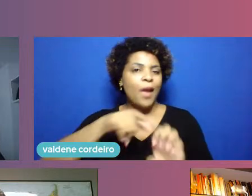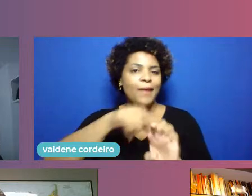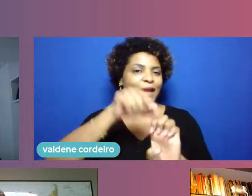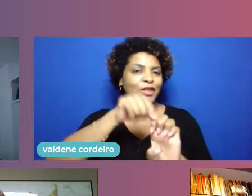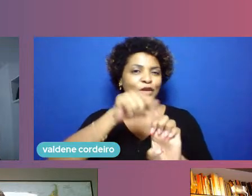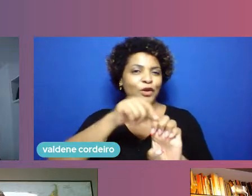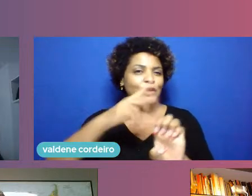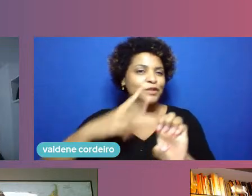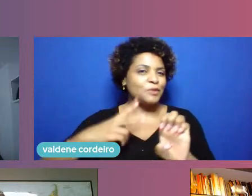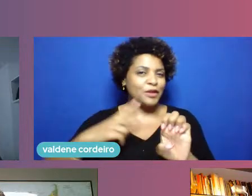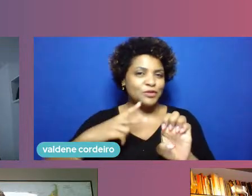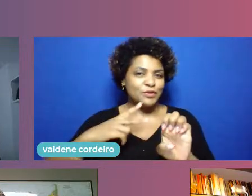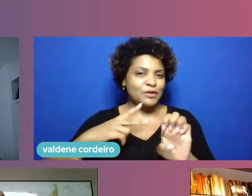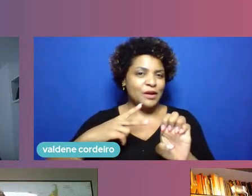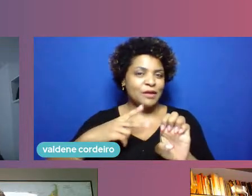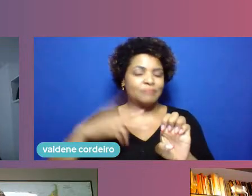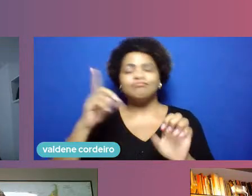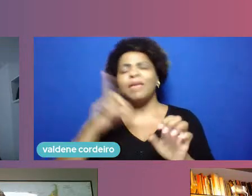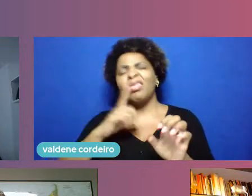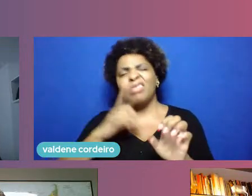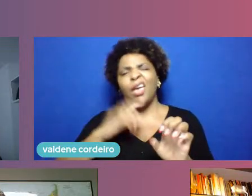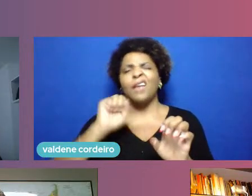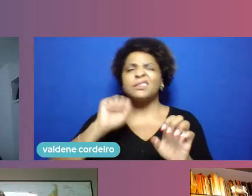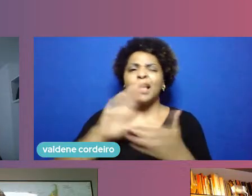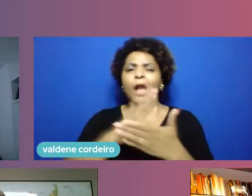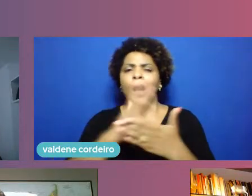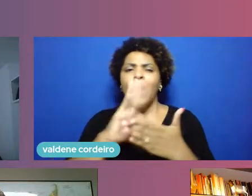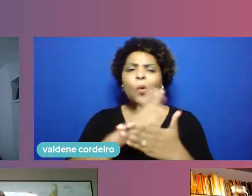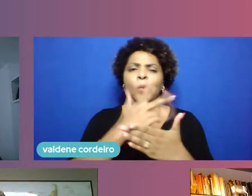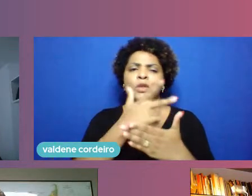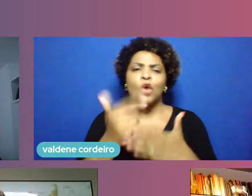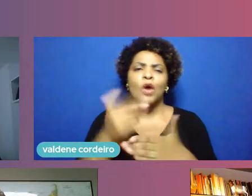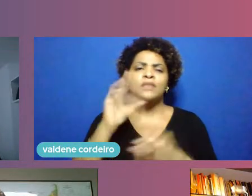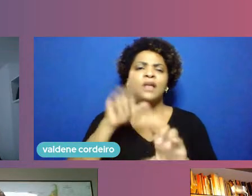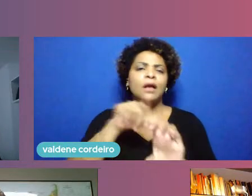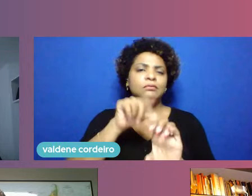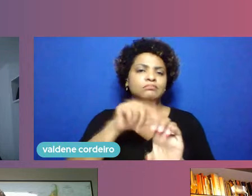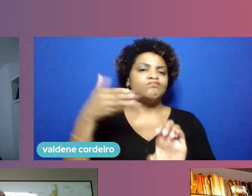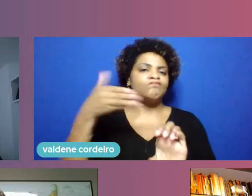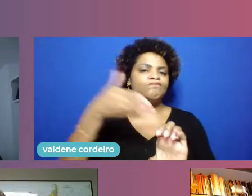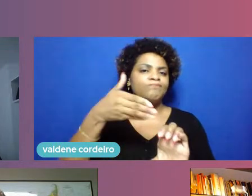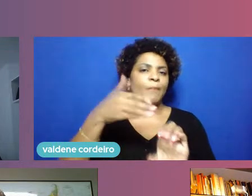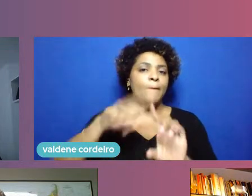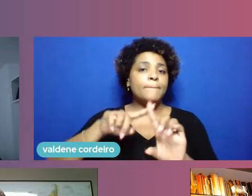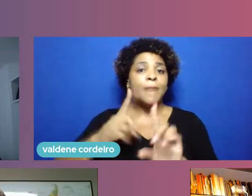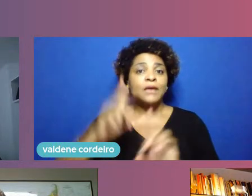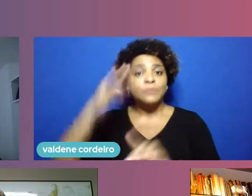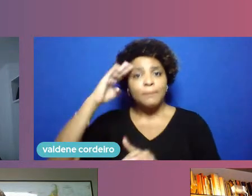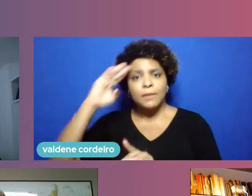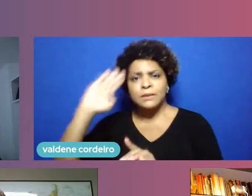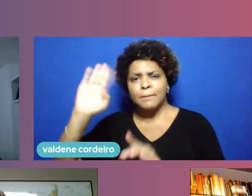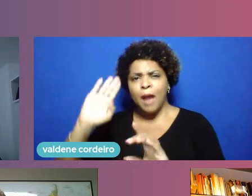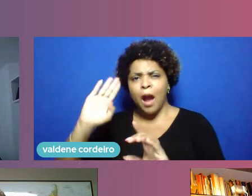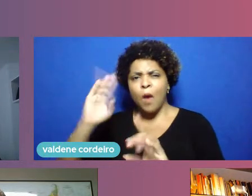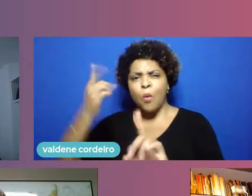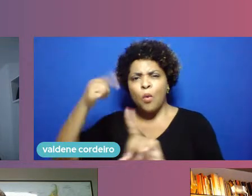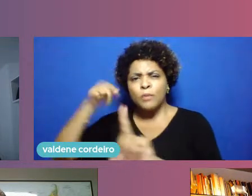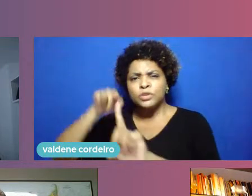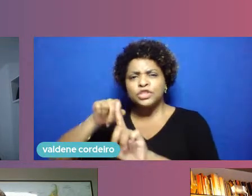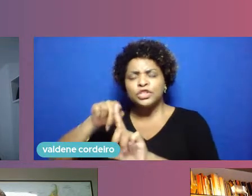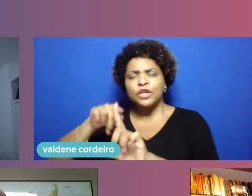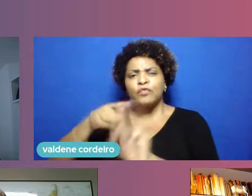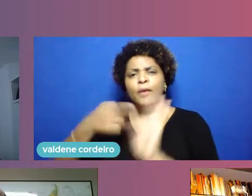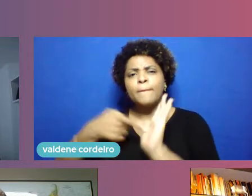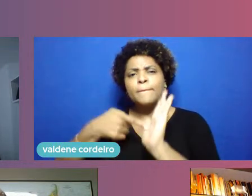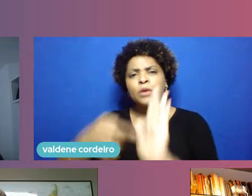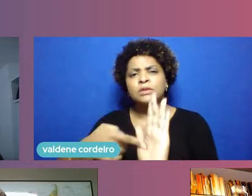alguma coisa de empreendedorismo mas a ideia é mesmo colocar esses jovens frente a frente com desafios que a gente